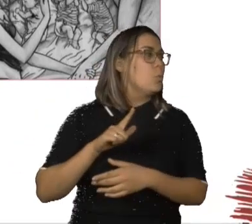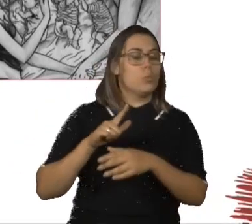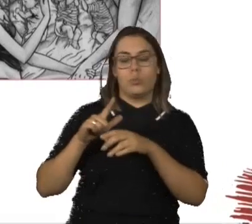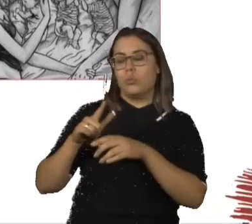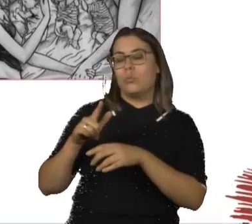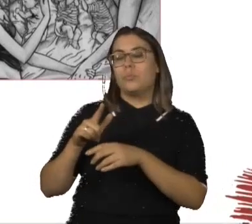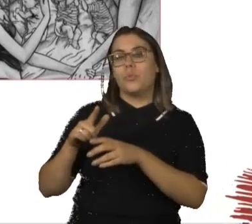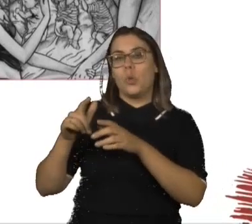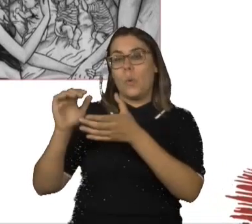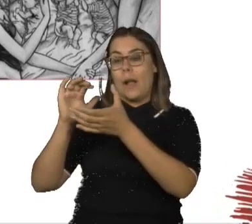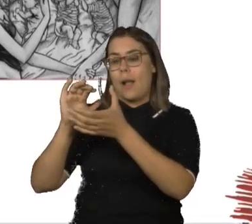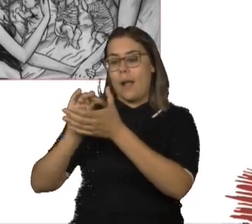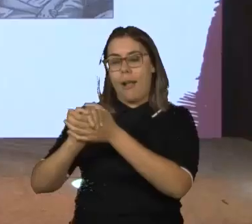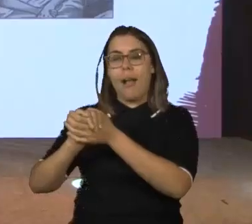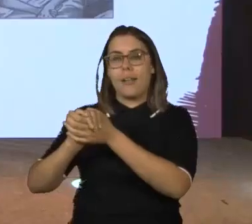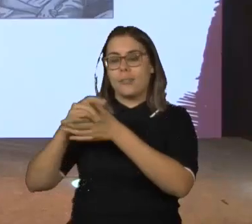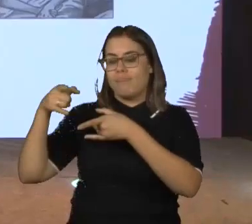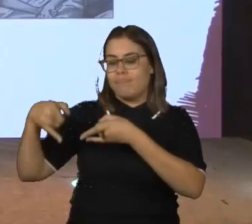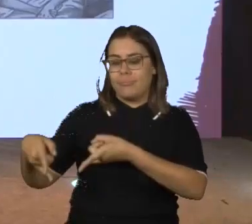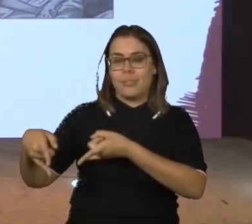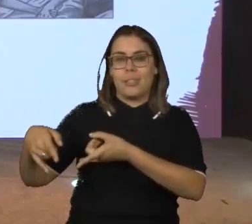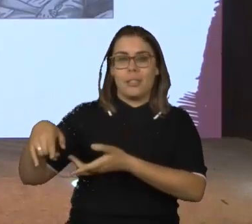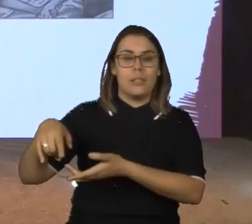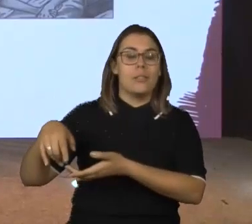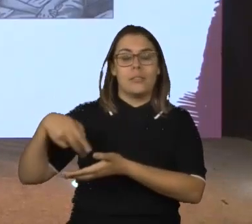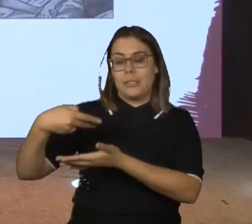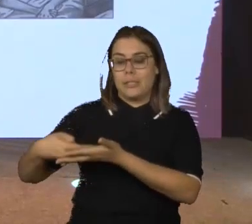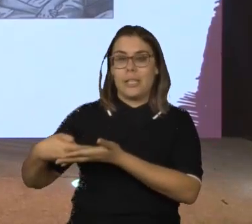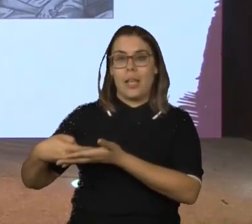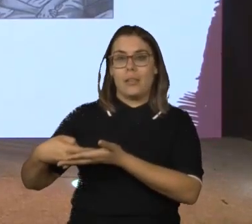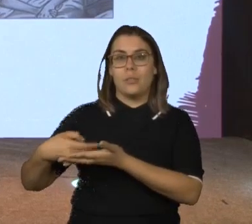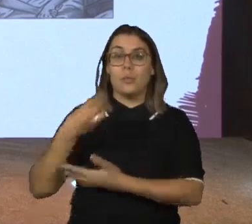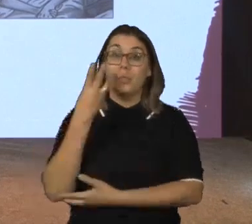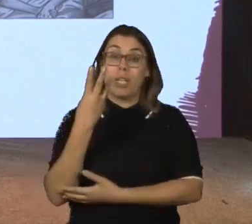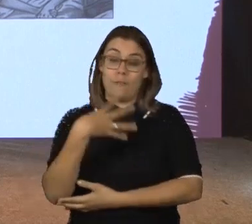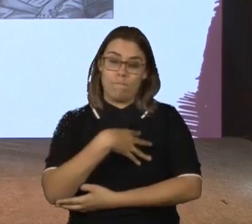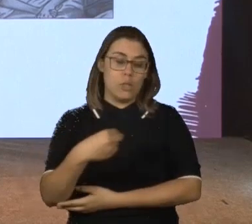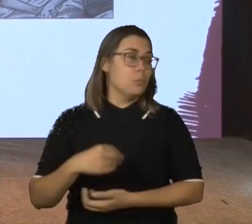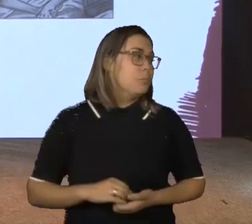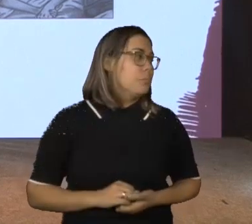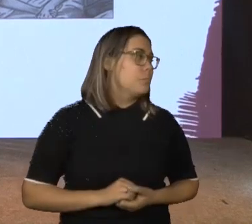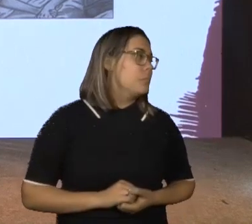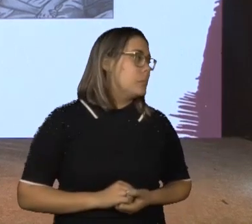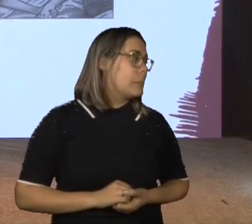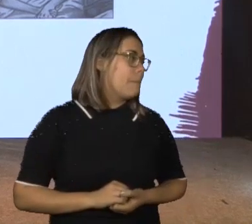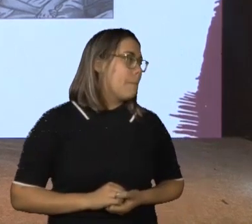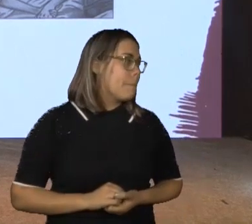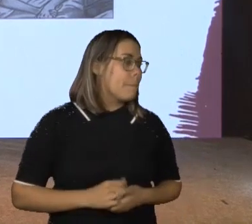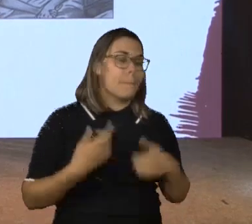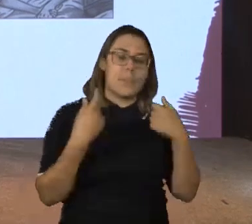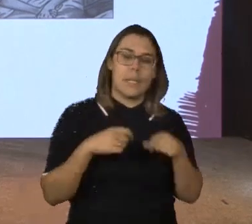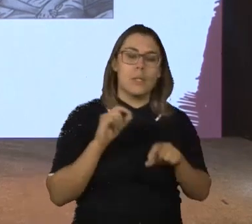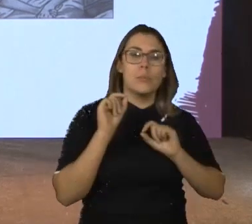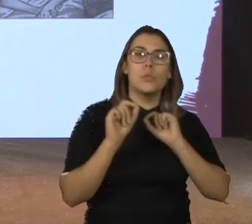entre eles. Aqui também eu fui devidada, porque nesse momento, a gente tem que